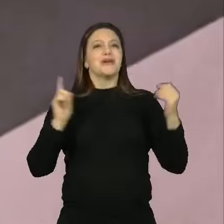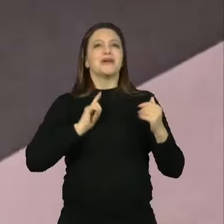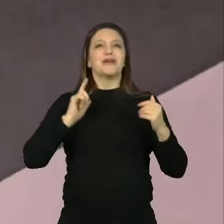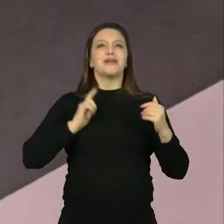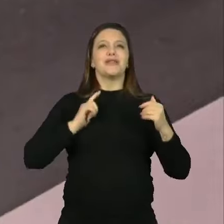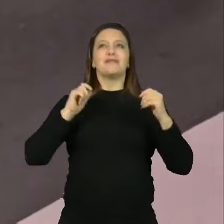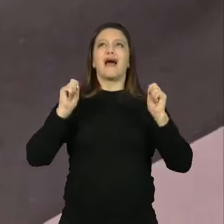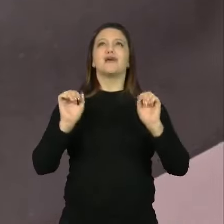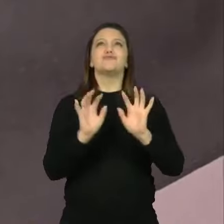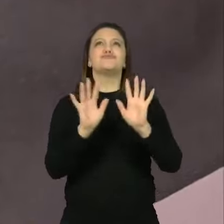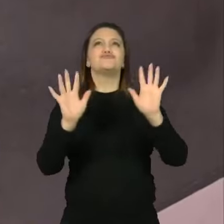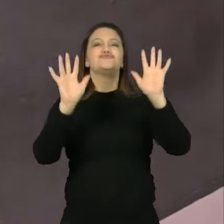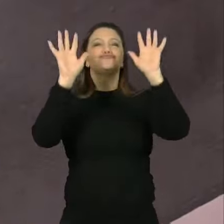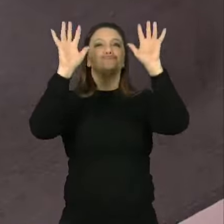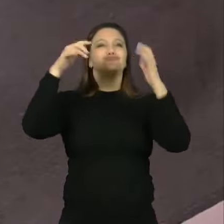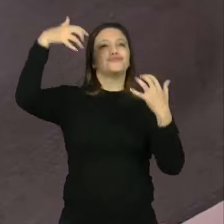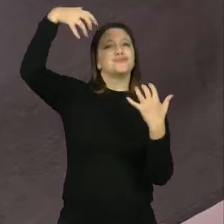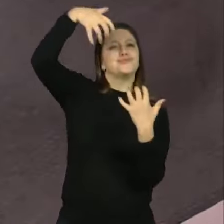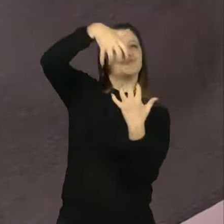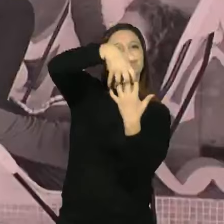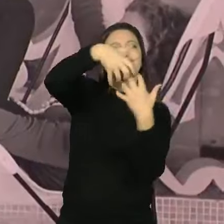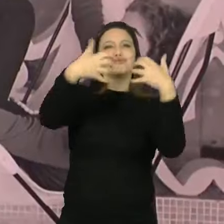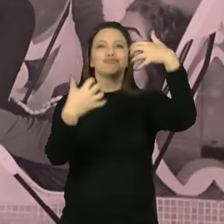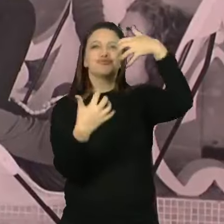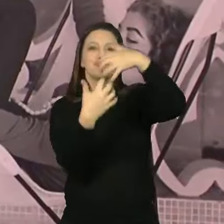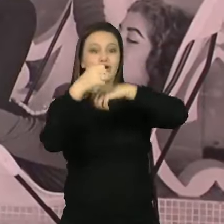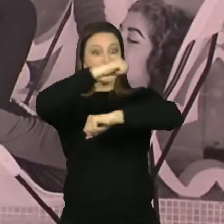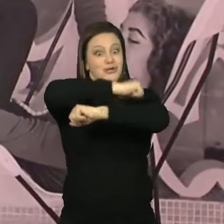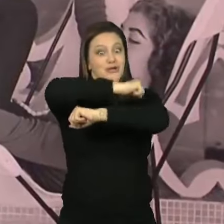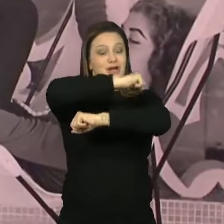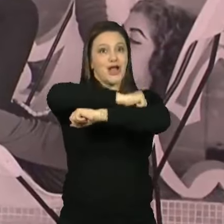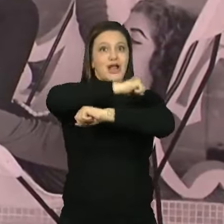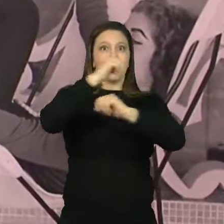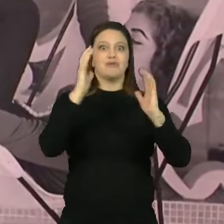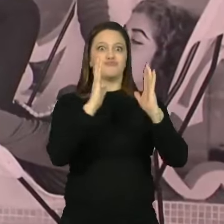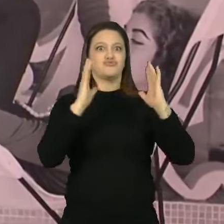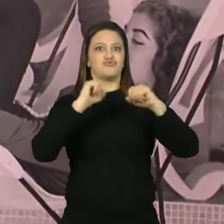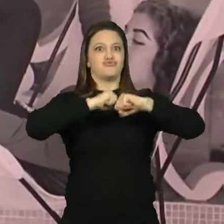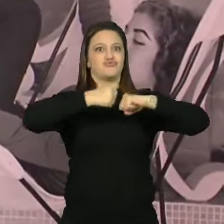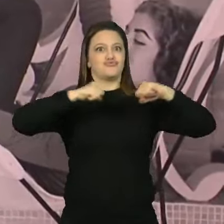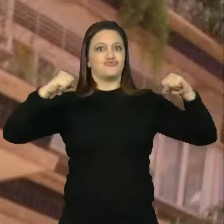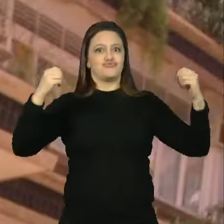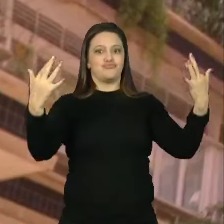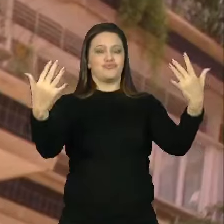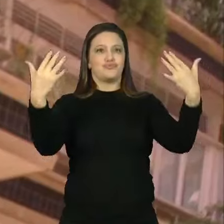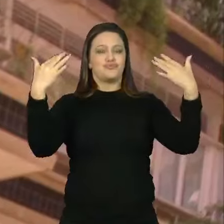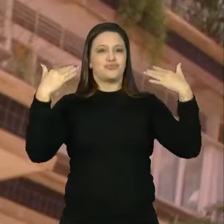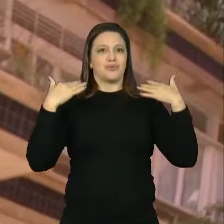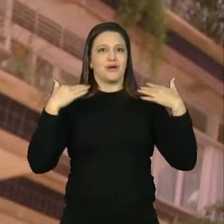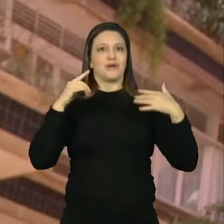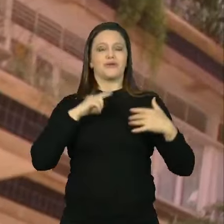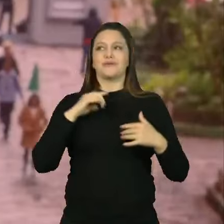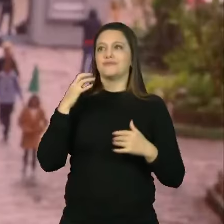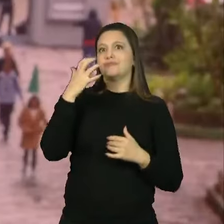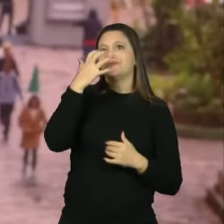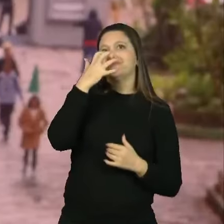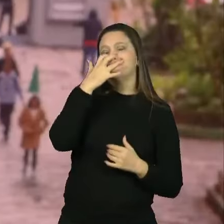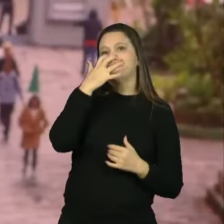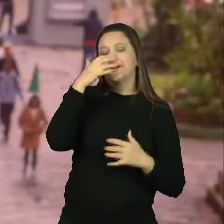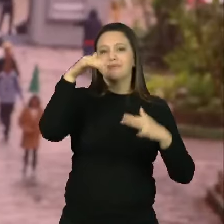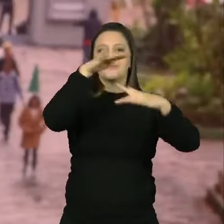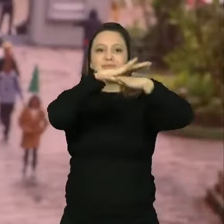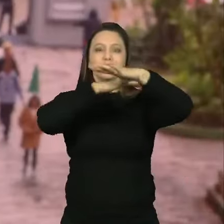permeabilidade entre o interno e o externo, as janelas muito generosas para entrar a luz. Ele tinha uma paixão pela paisagem da cidade.